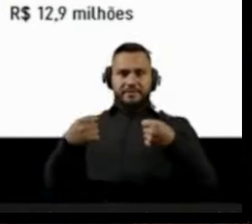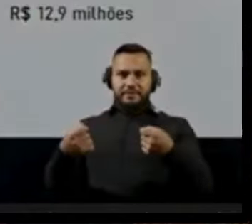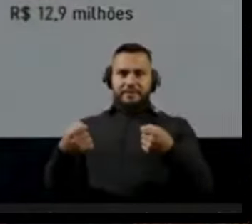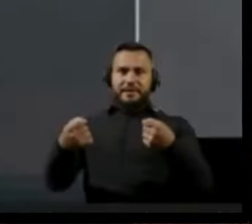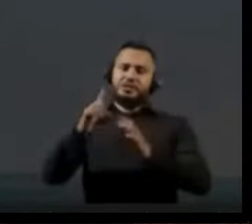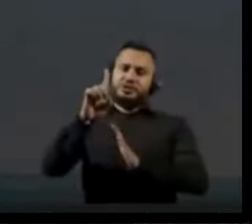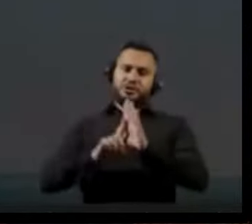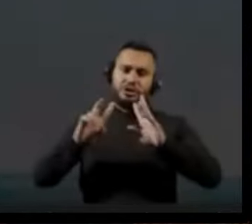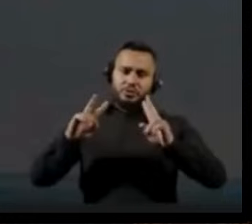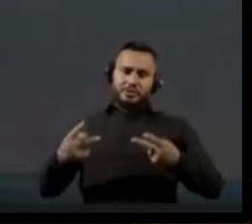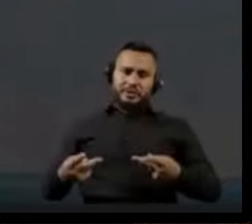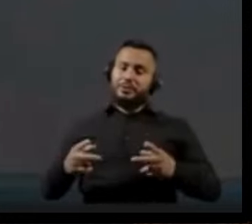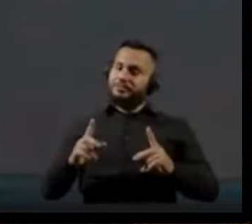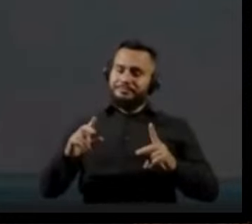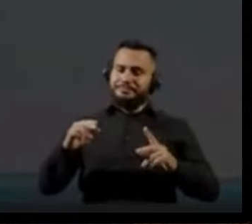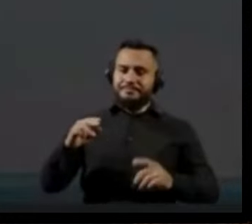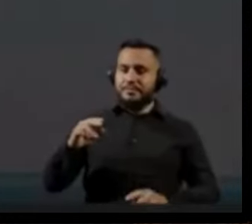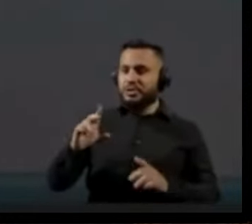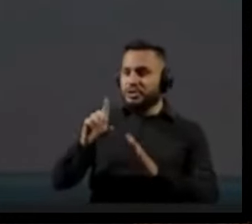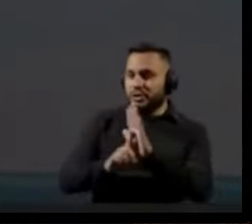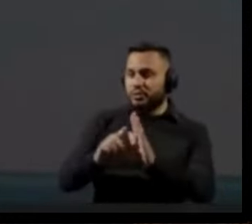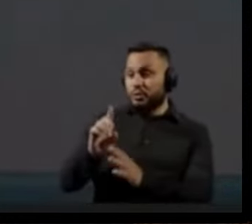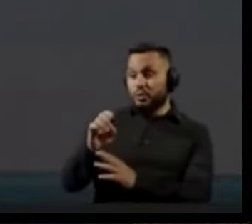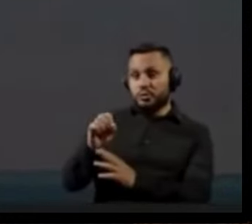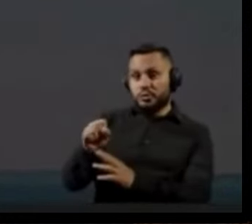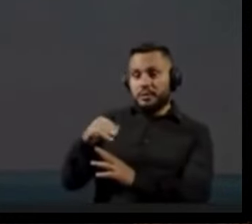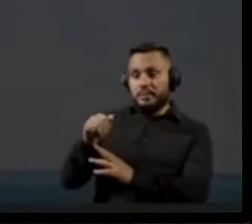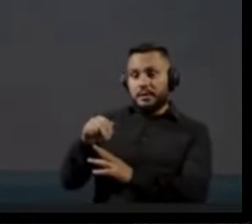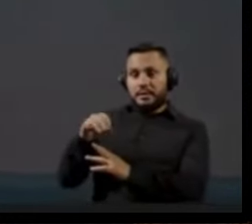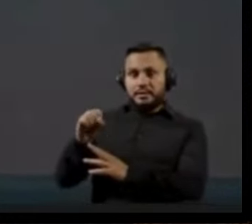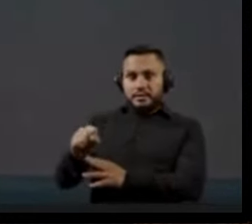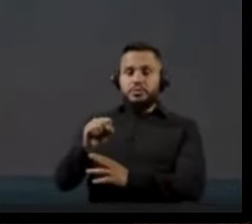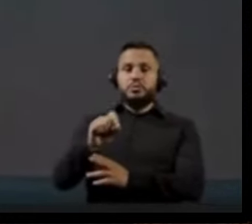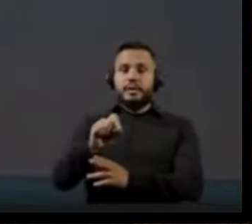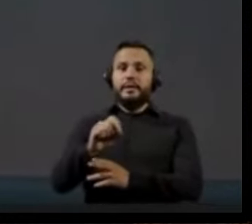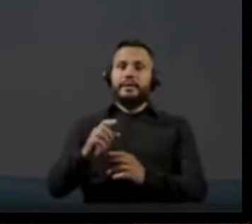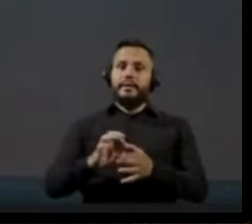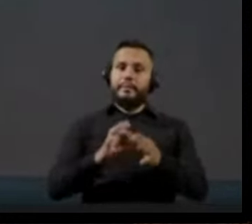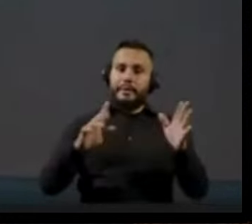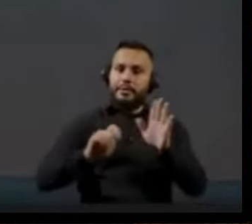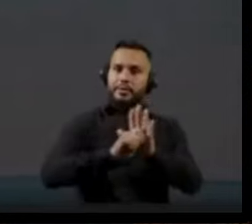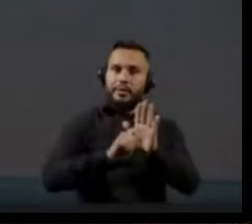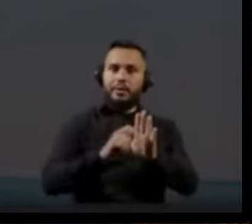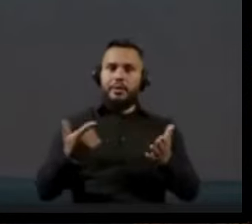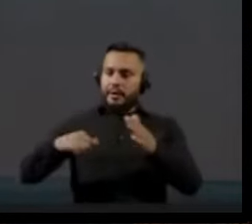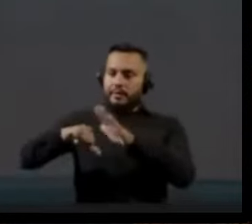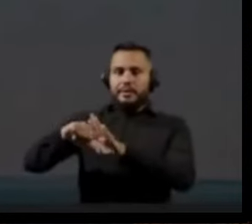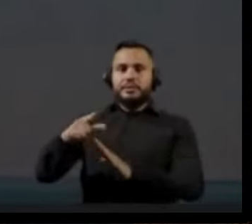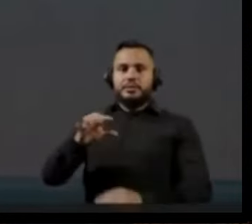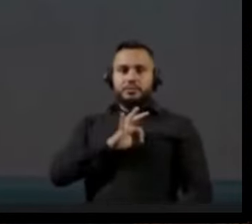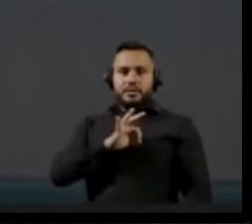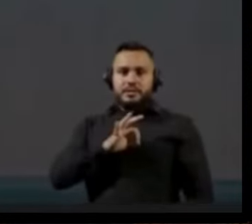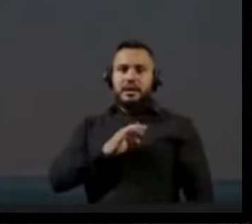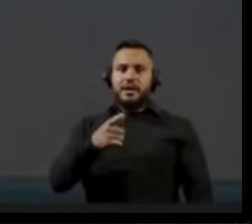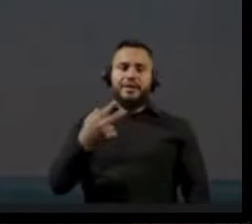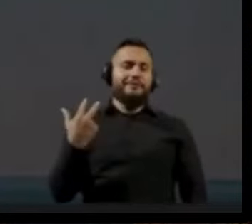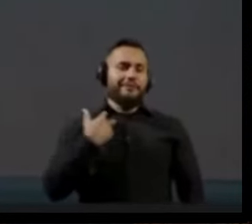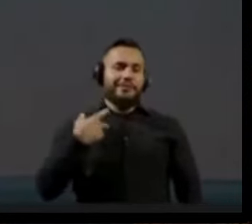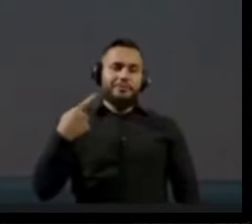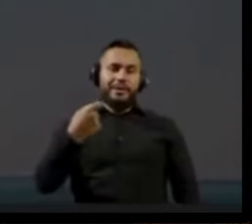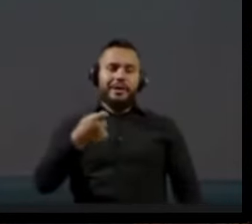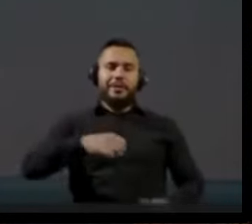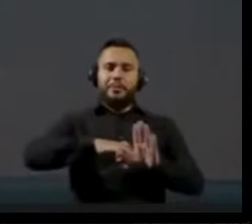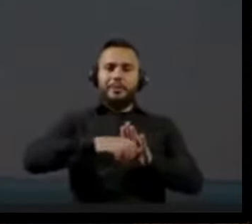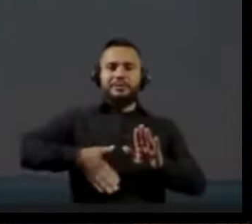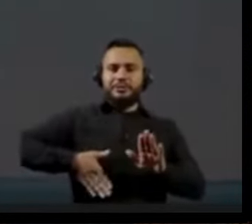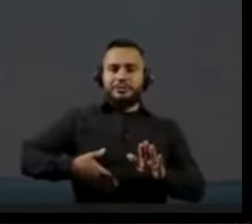como a legalização das drogas, como a criminalização da atividade policial, como a vitimização do bandido. 34 milhões o